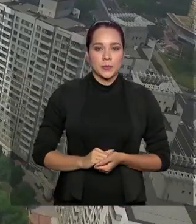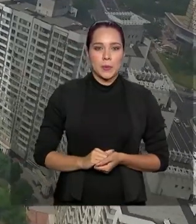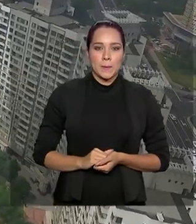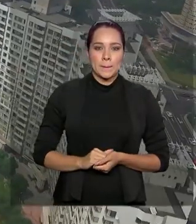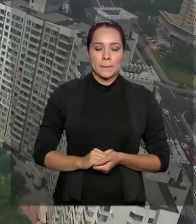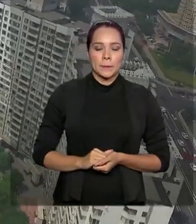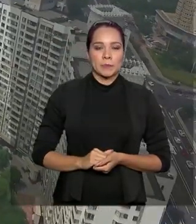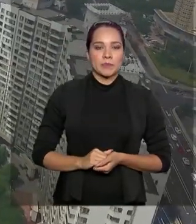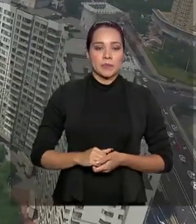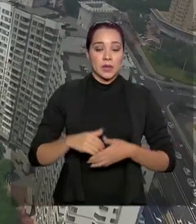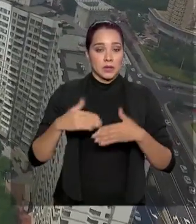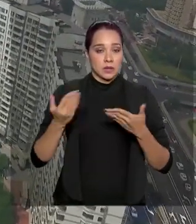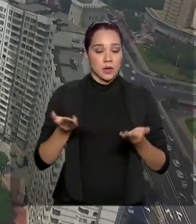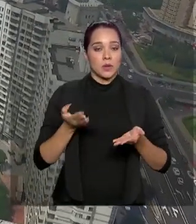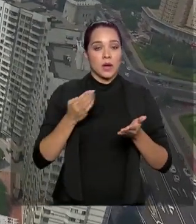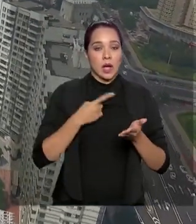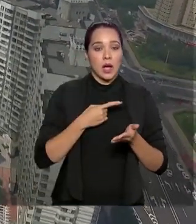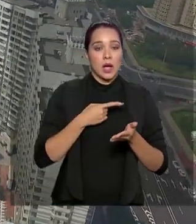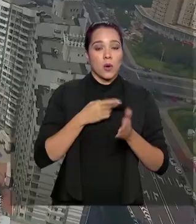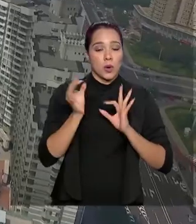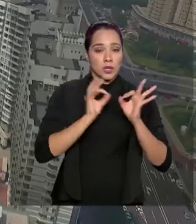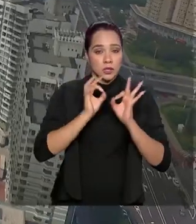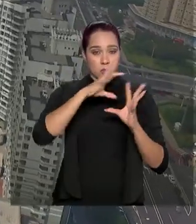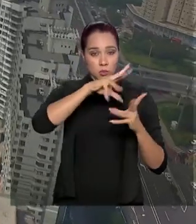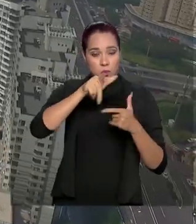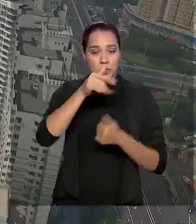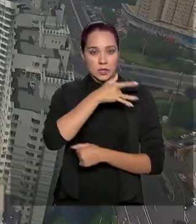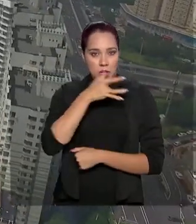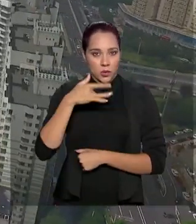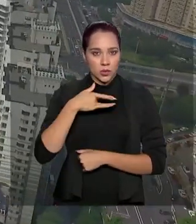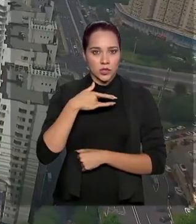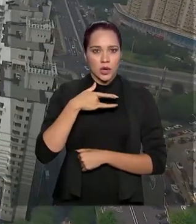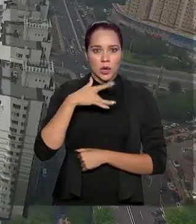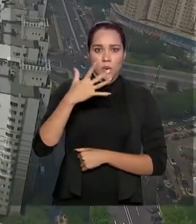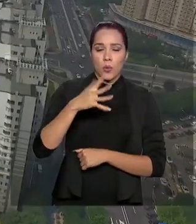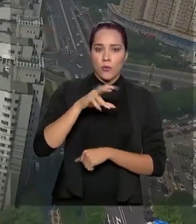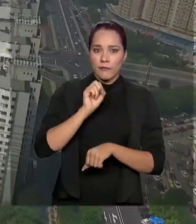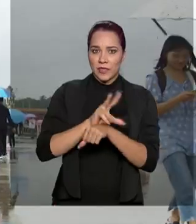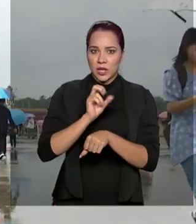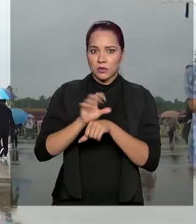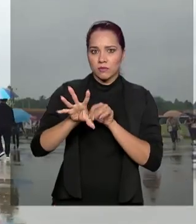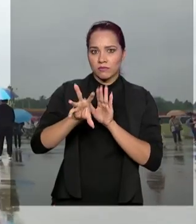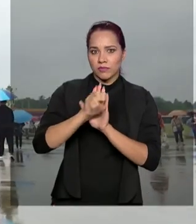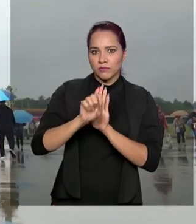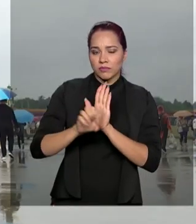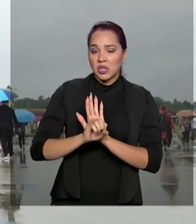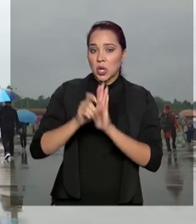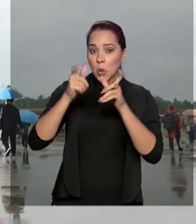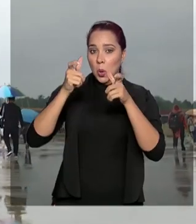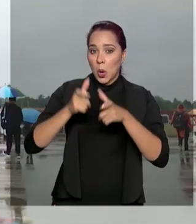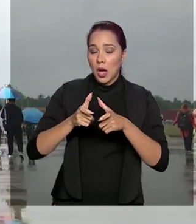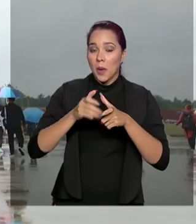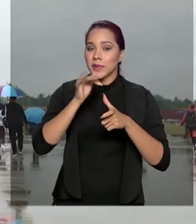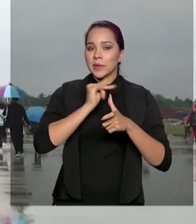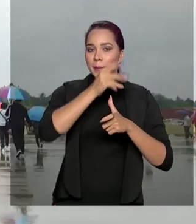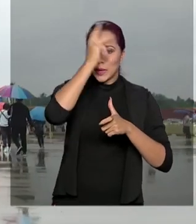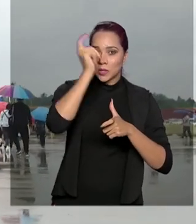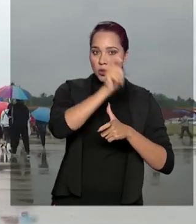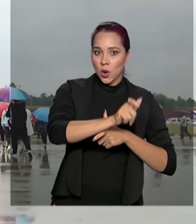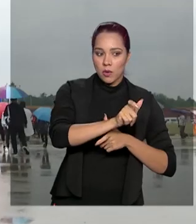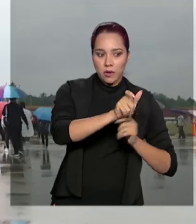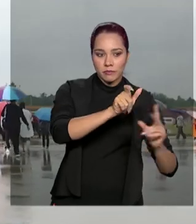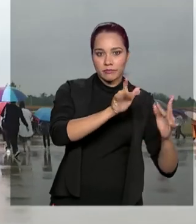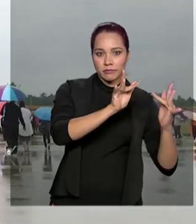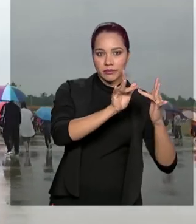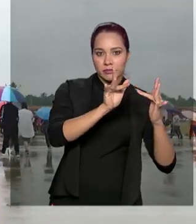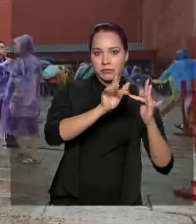De acordo com a Organização Mundial da Saúde, a transmissão do coronavírus na China é local, de pessoa a pessoa, e